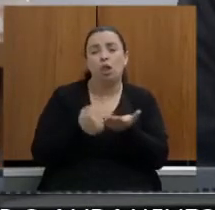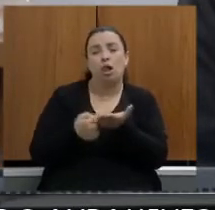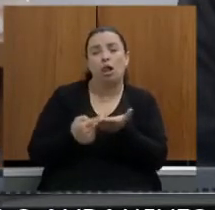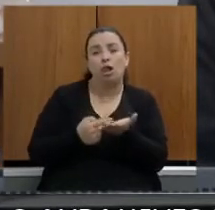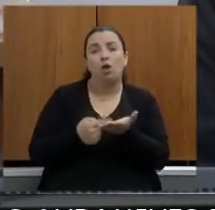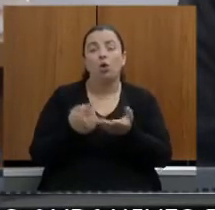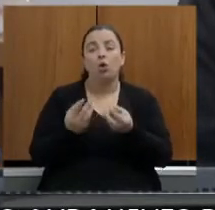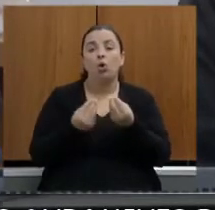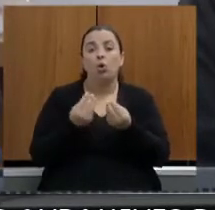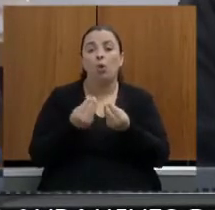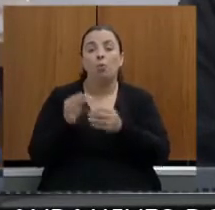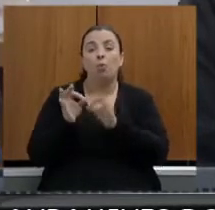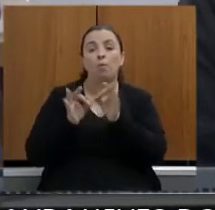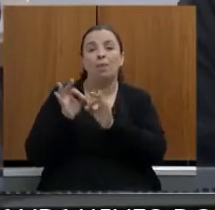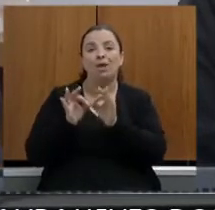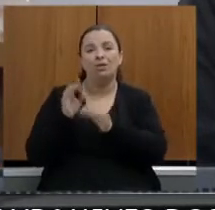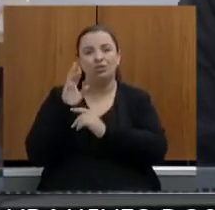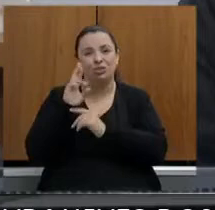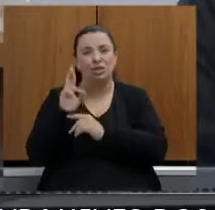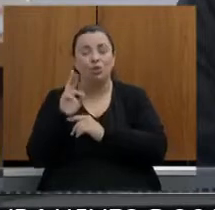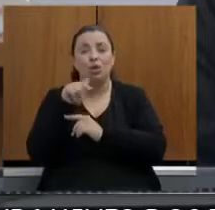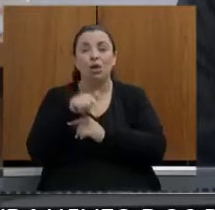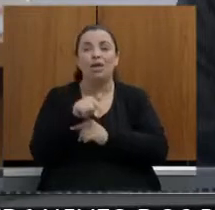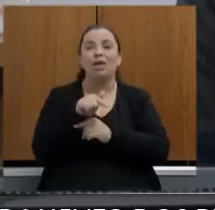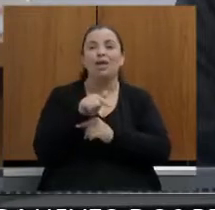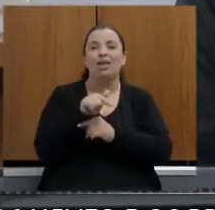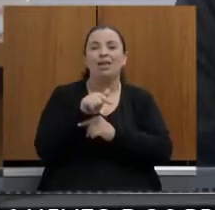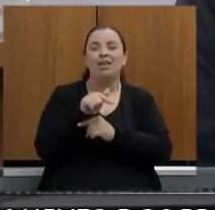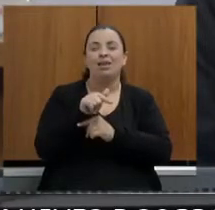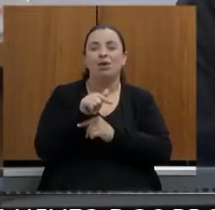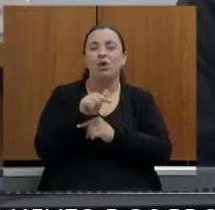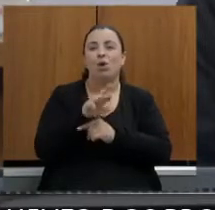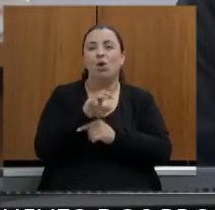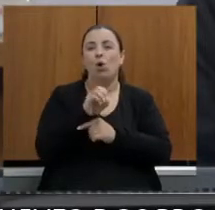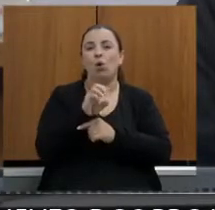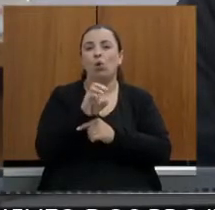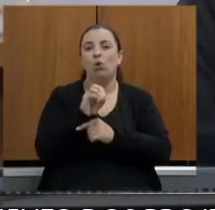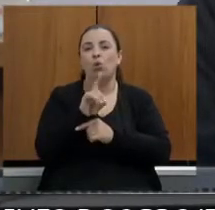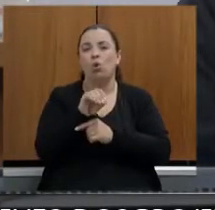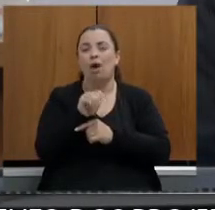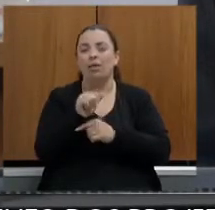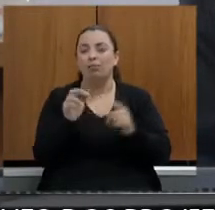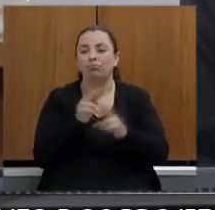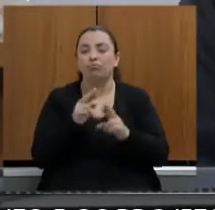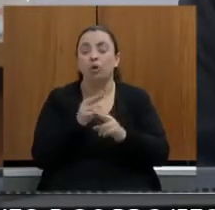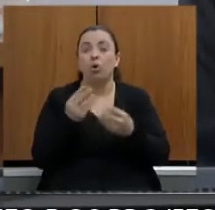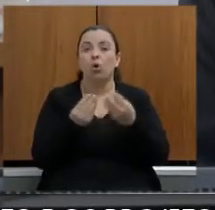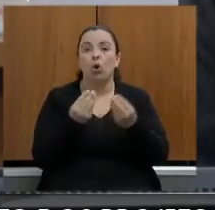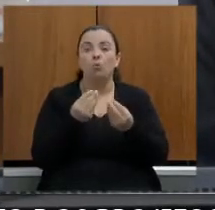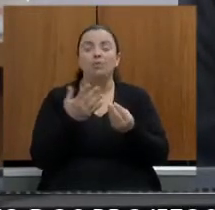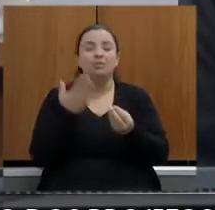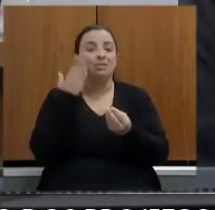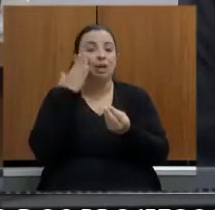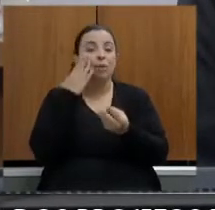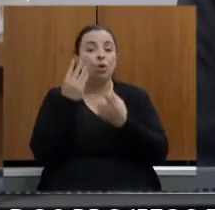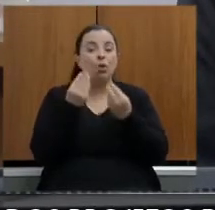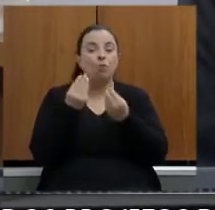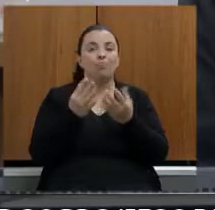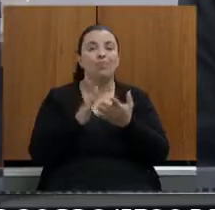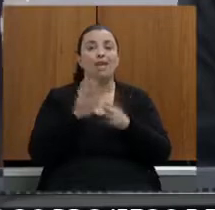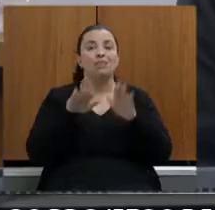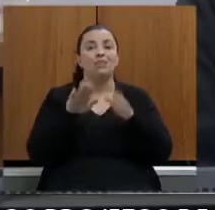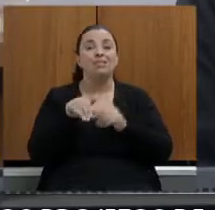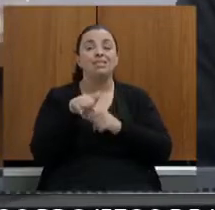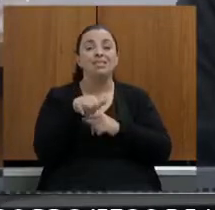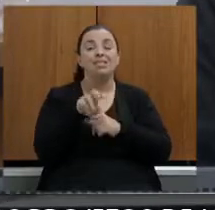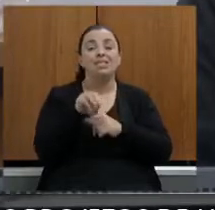o Rodoanel porque às vezes eu já vi isso acontecer você faz às vezes por causa de 500 metros você